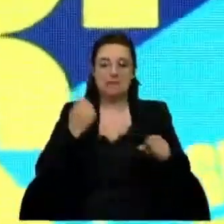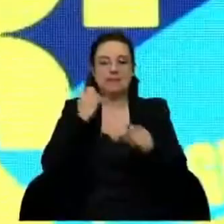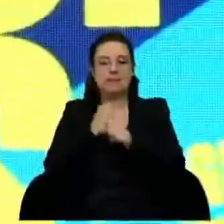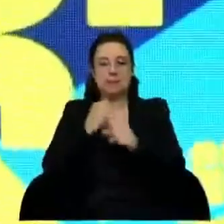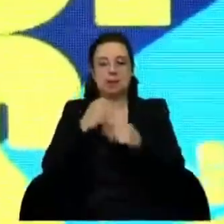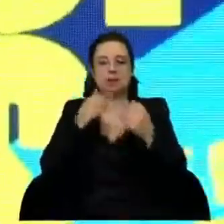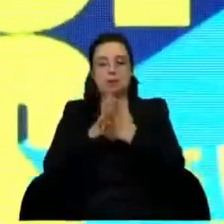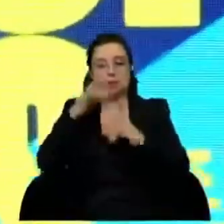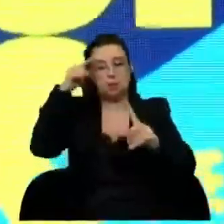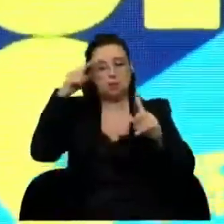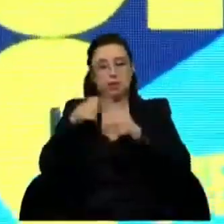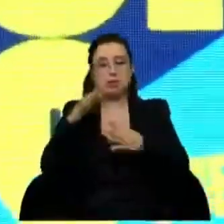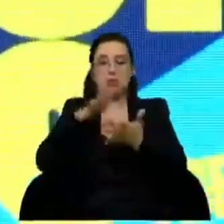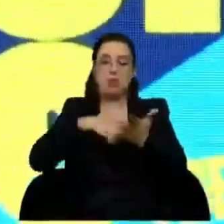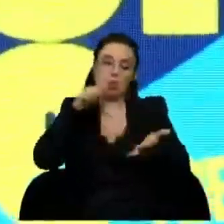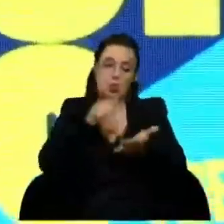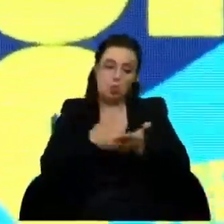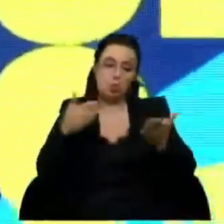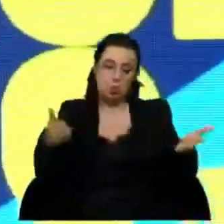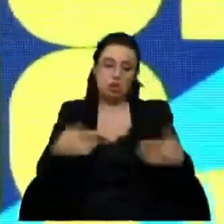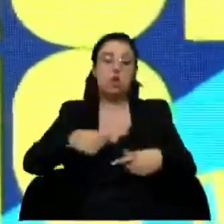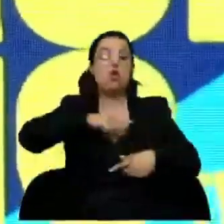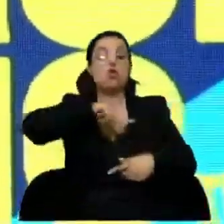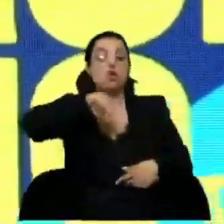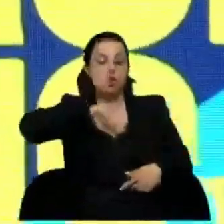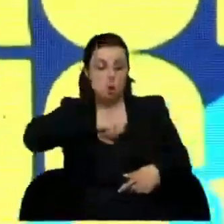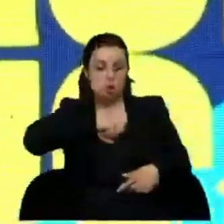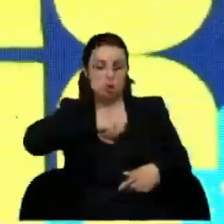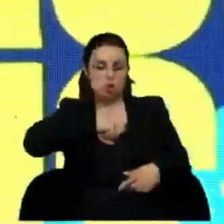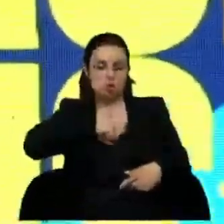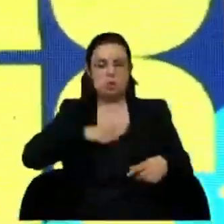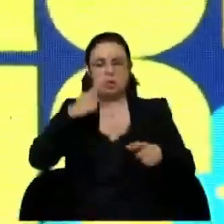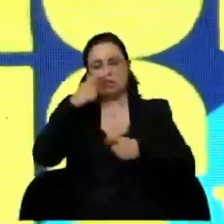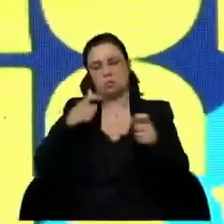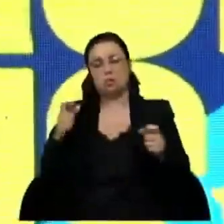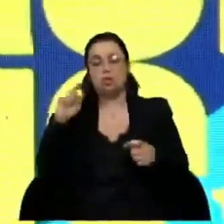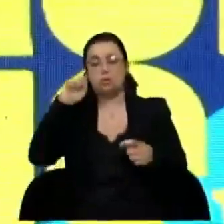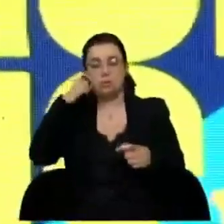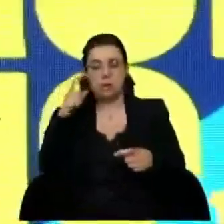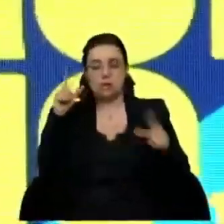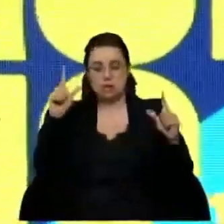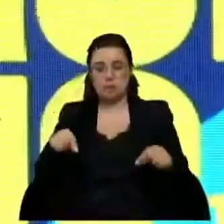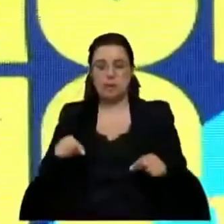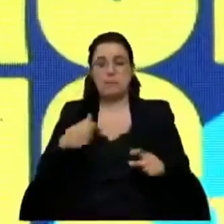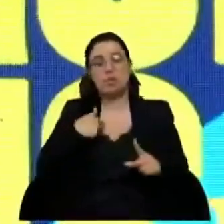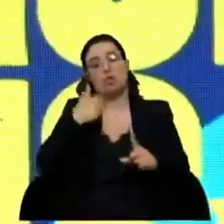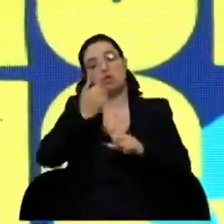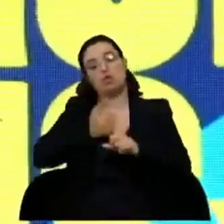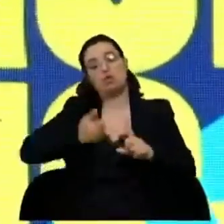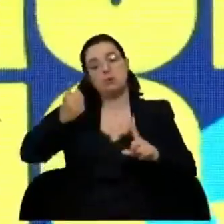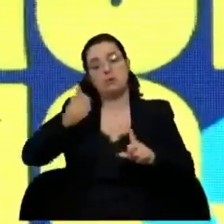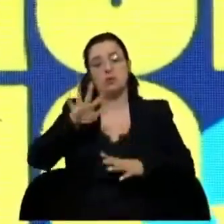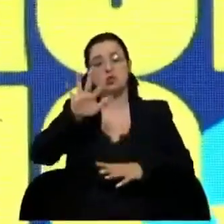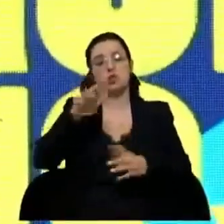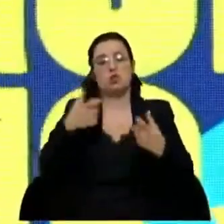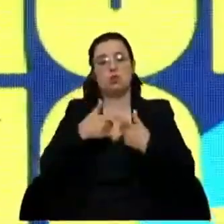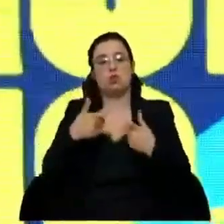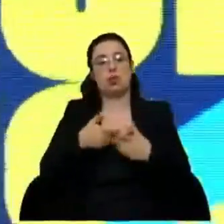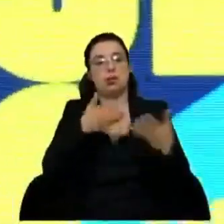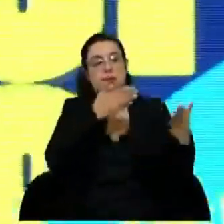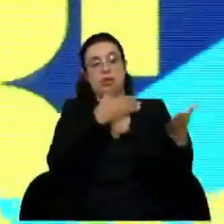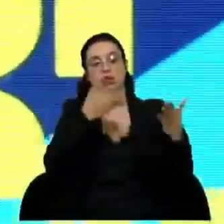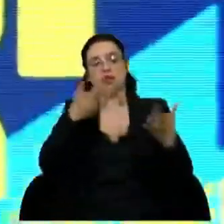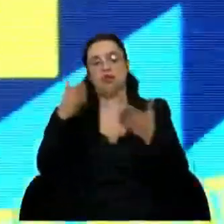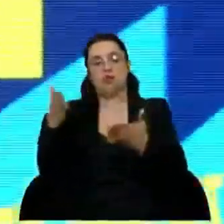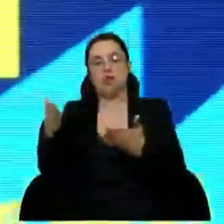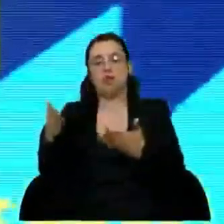corrigir este problema. Nós e as pessoas que são afetadas por este problema. E o desafio para estes nossos 5 colegas é também ajudar-nos,